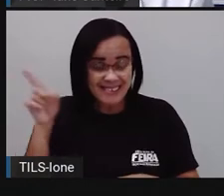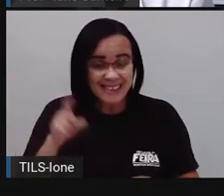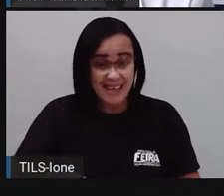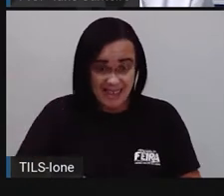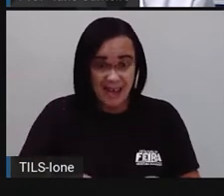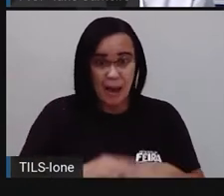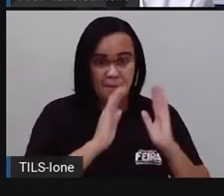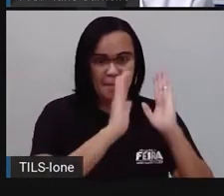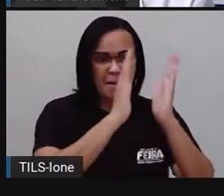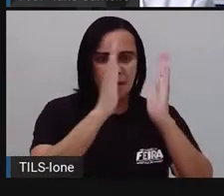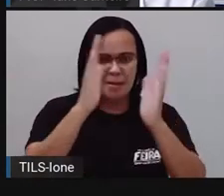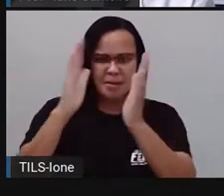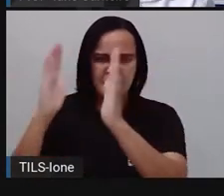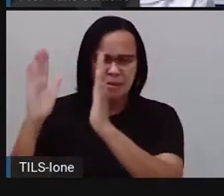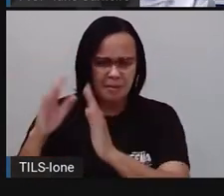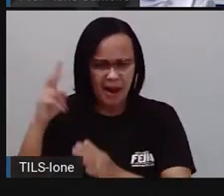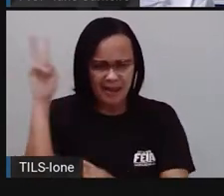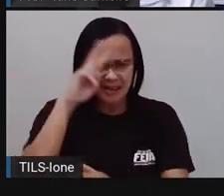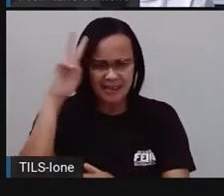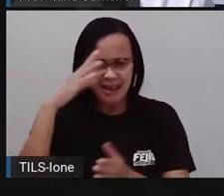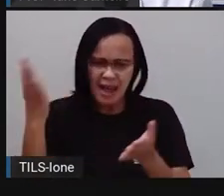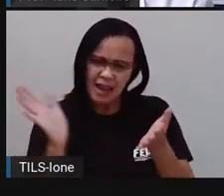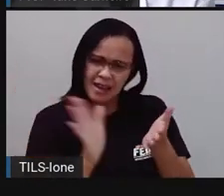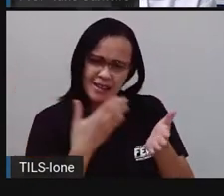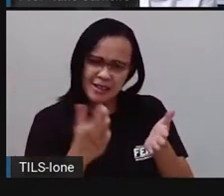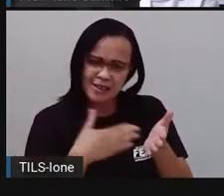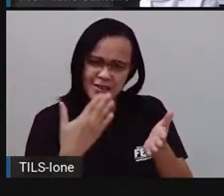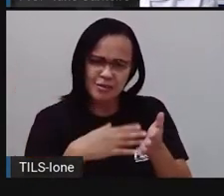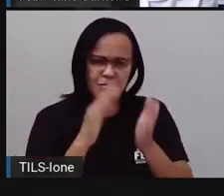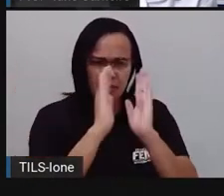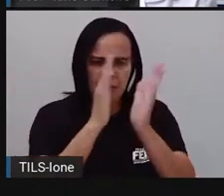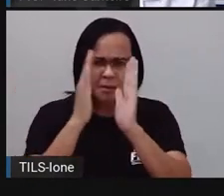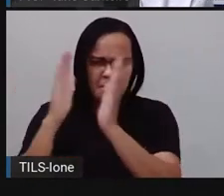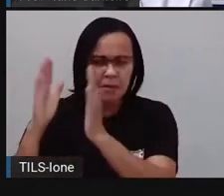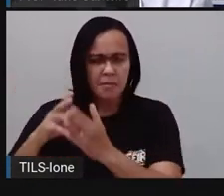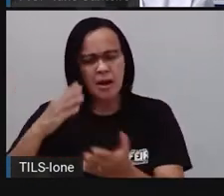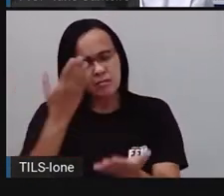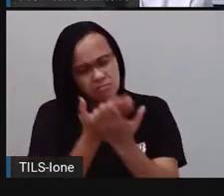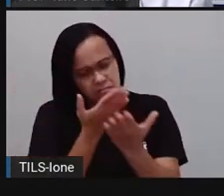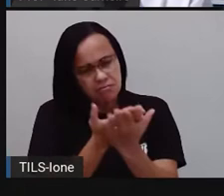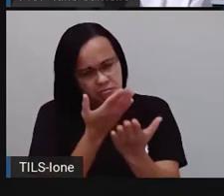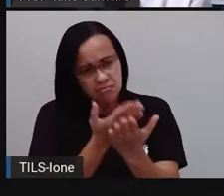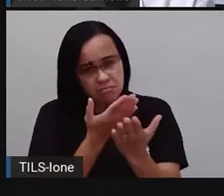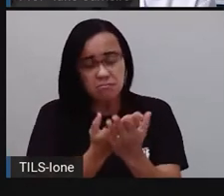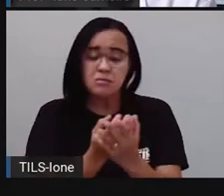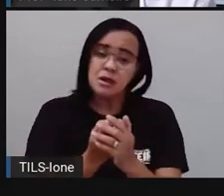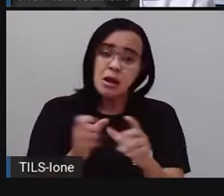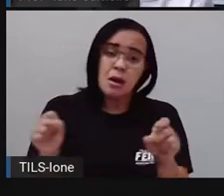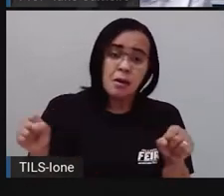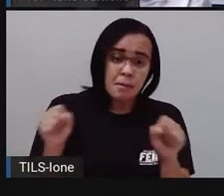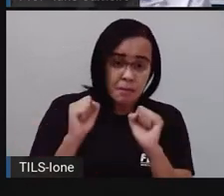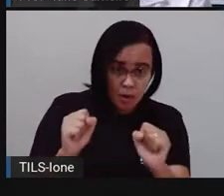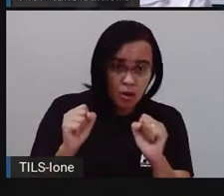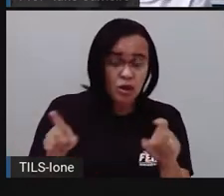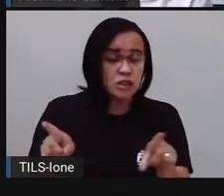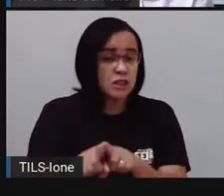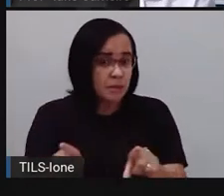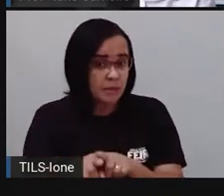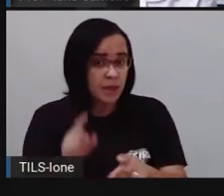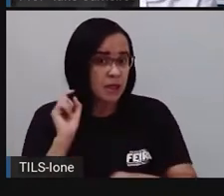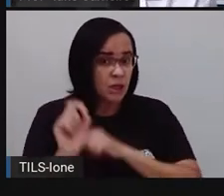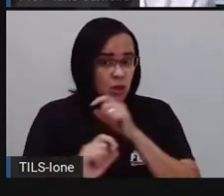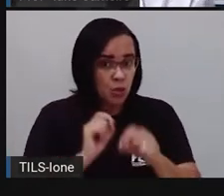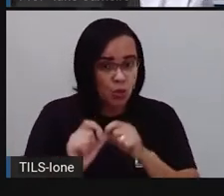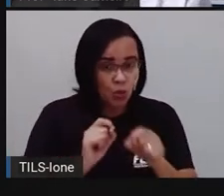da biblioteca de onde você estuda. Você pode usar livros, né? Pode ser que você tenha um pouco mais de dificuldade de